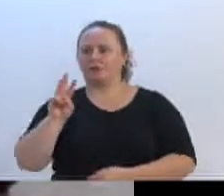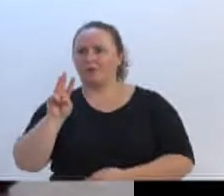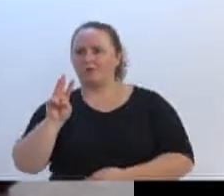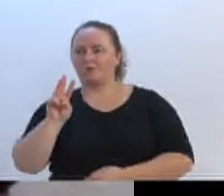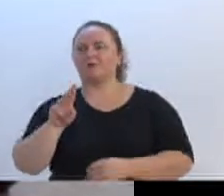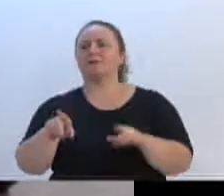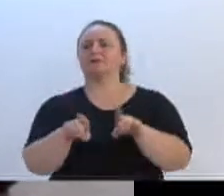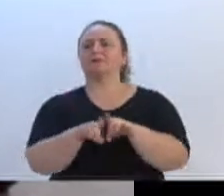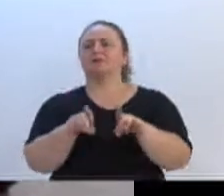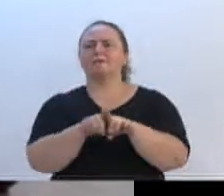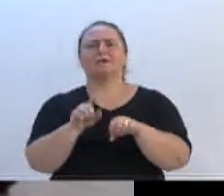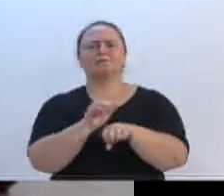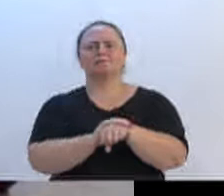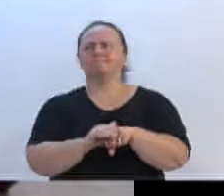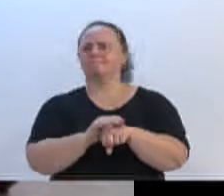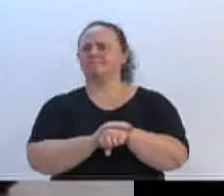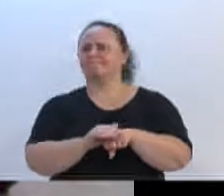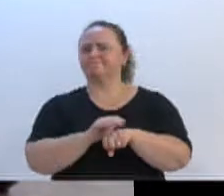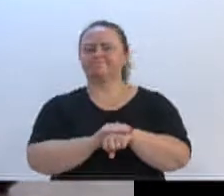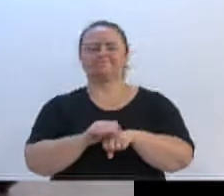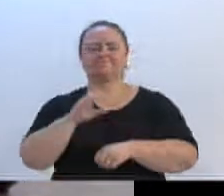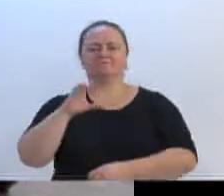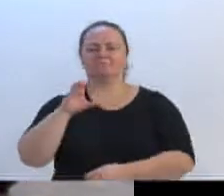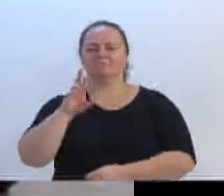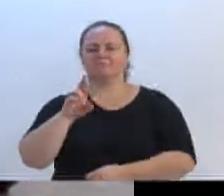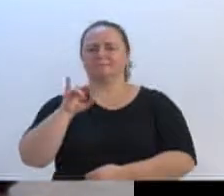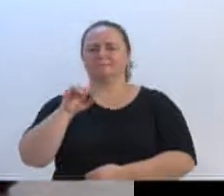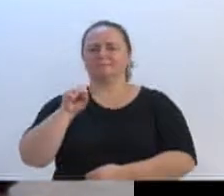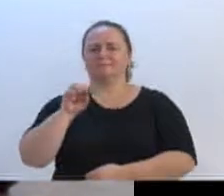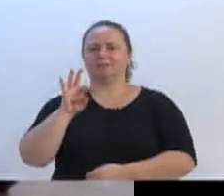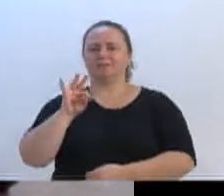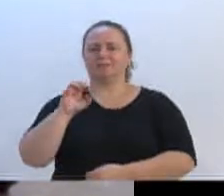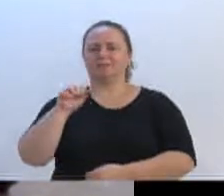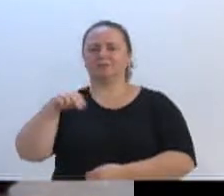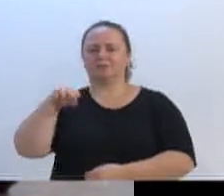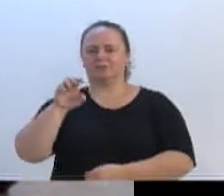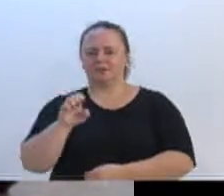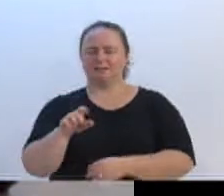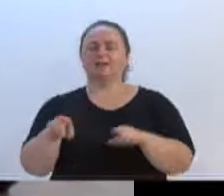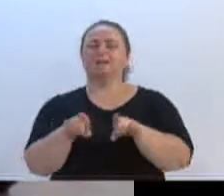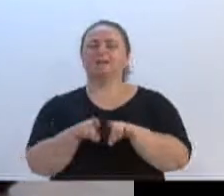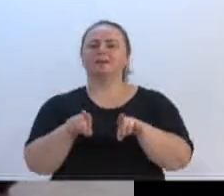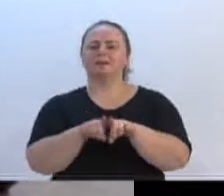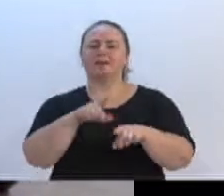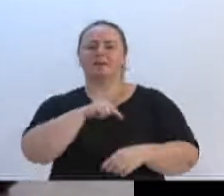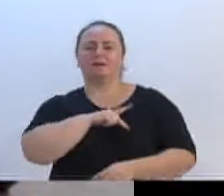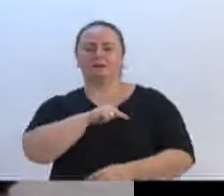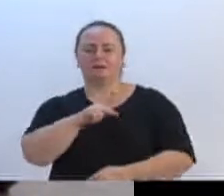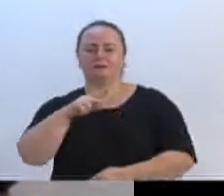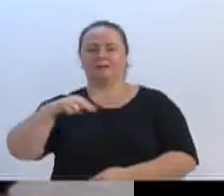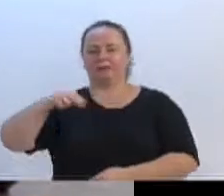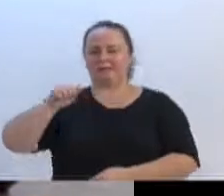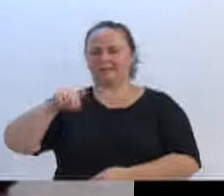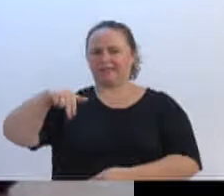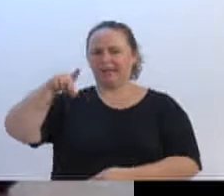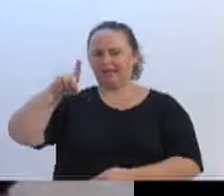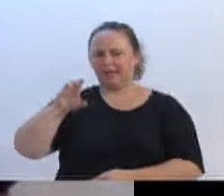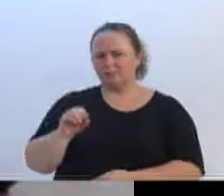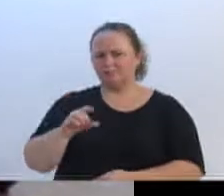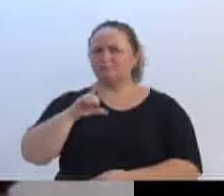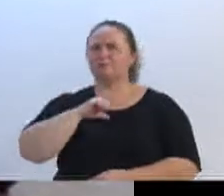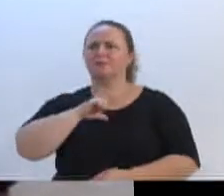nossa grande querida Cristiane Loureno, o nosso presidente Leandro Reis, Red Vidros, grandes